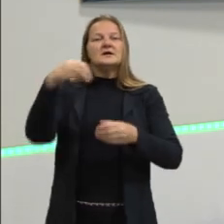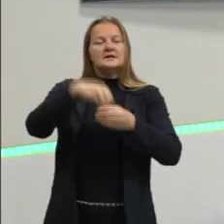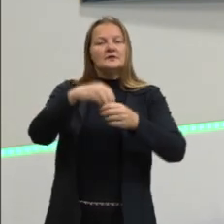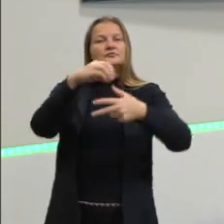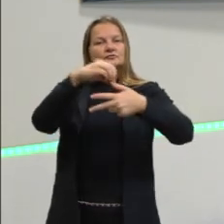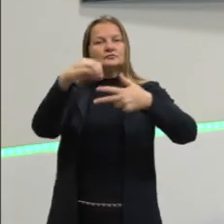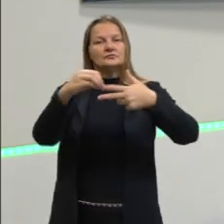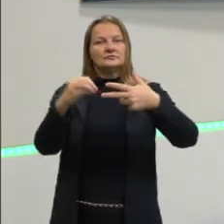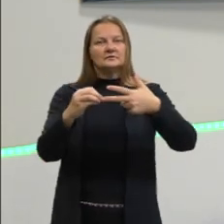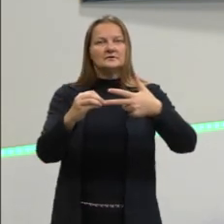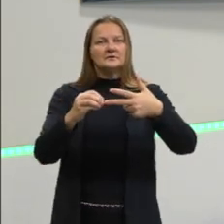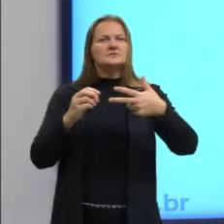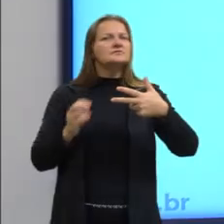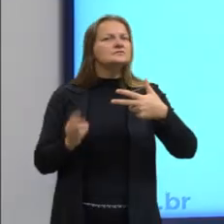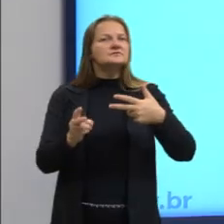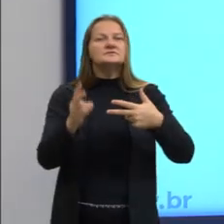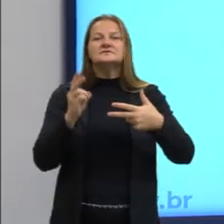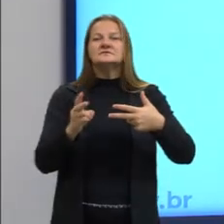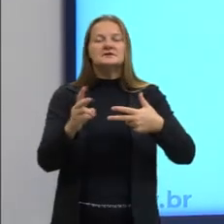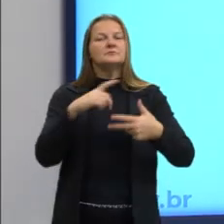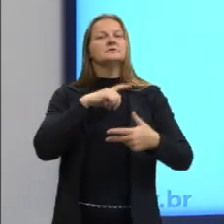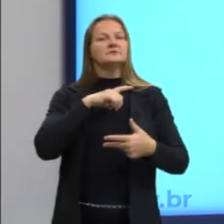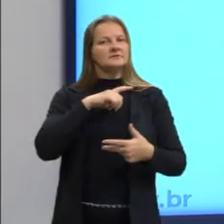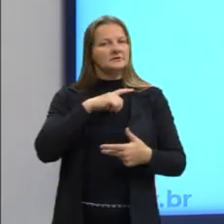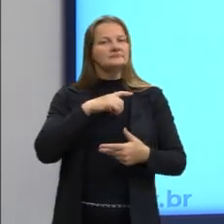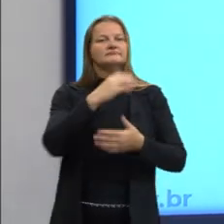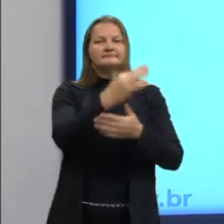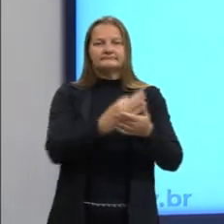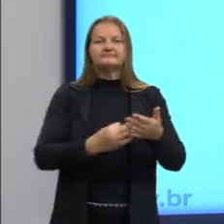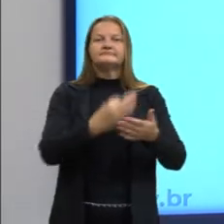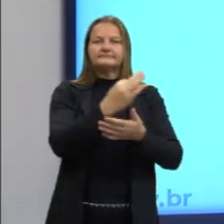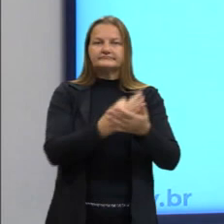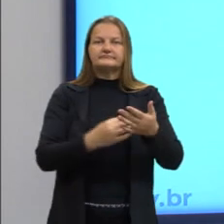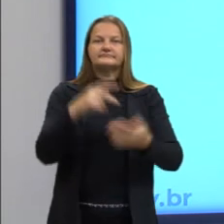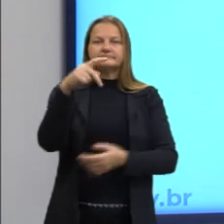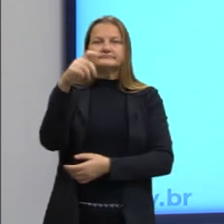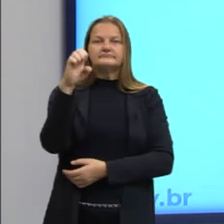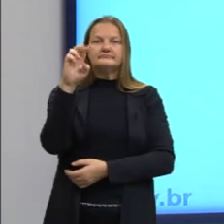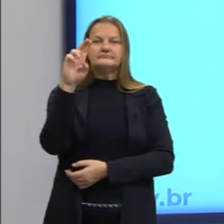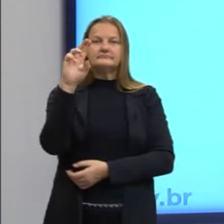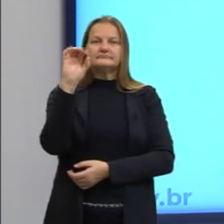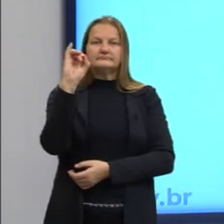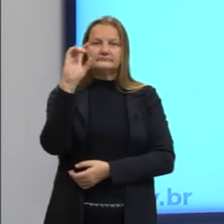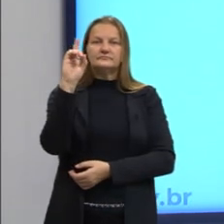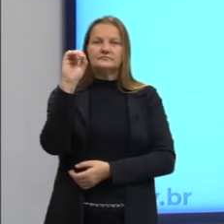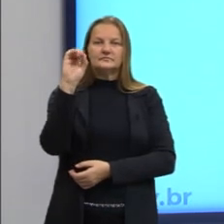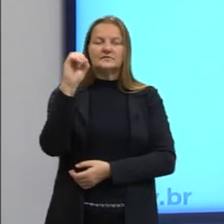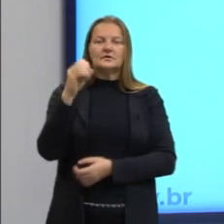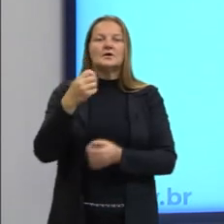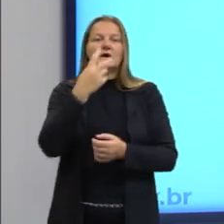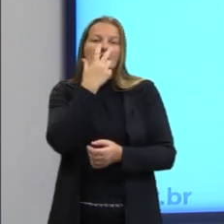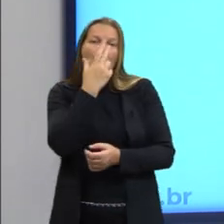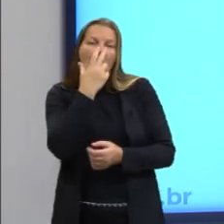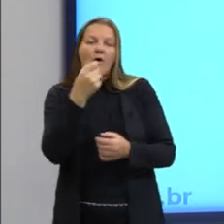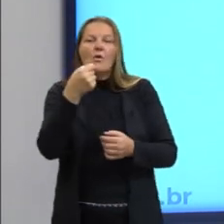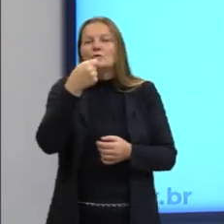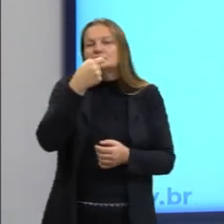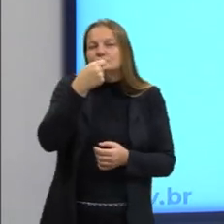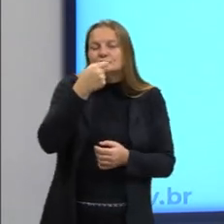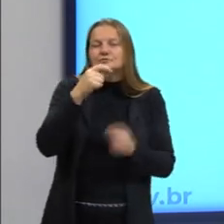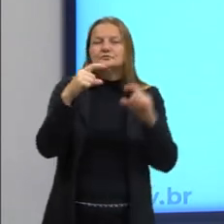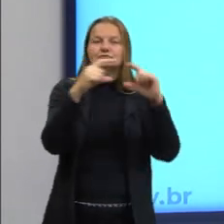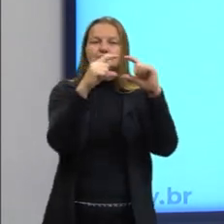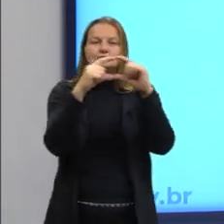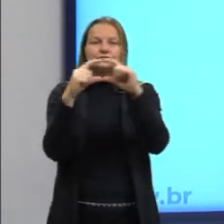Enem sempre estão presentes textos periodísticos. Assim como a Charge, a História em